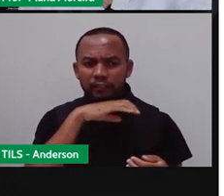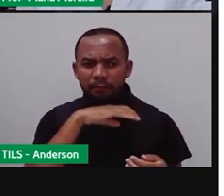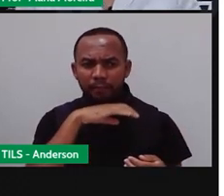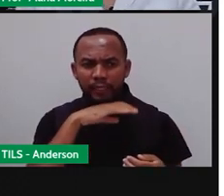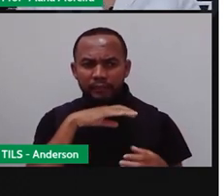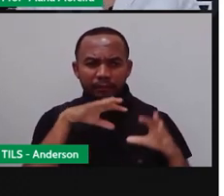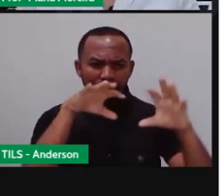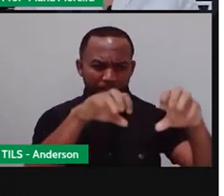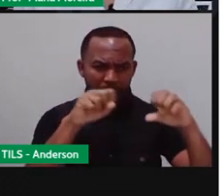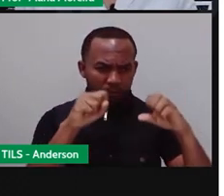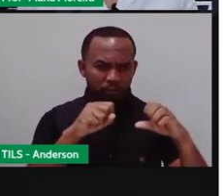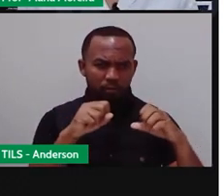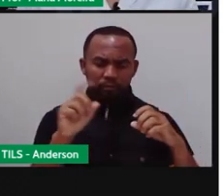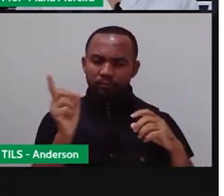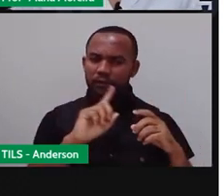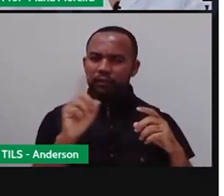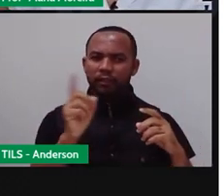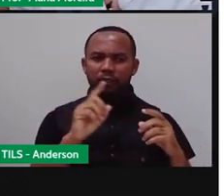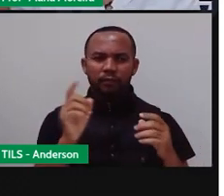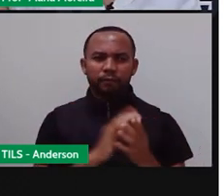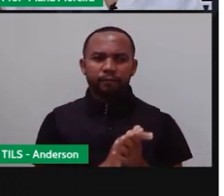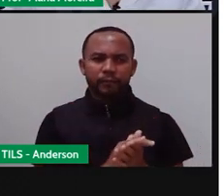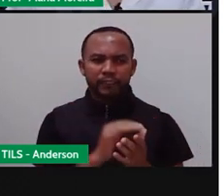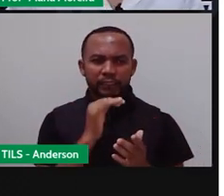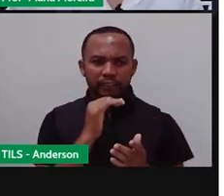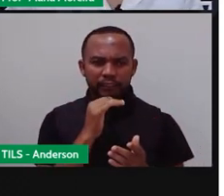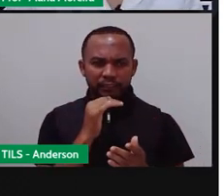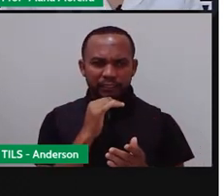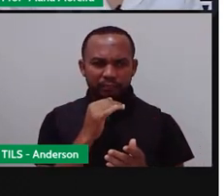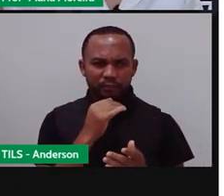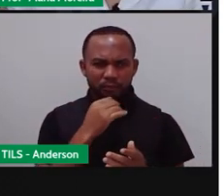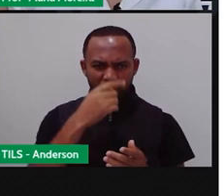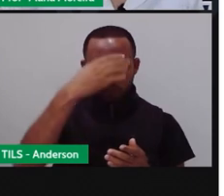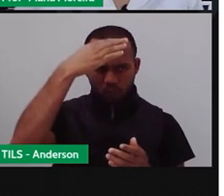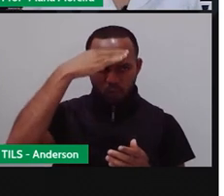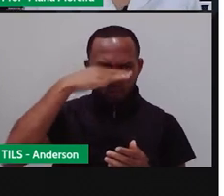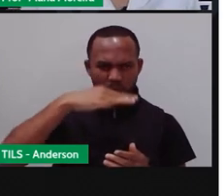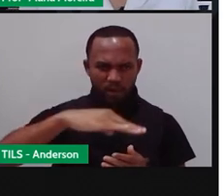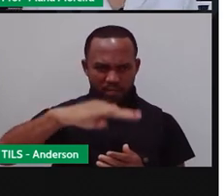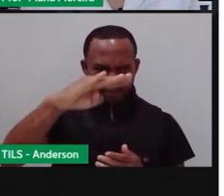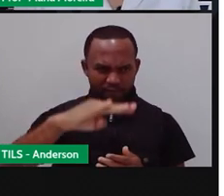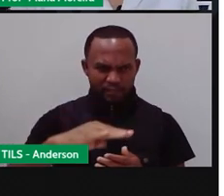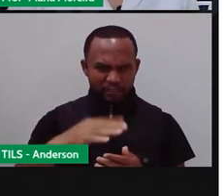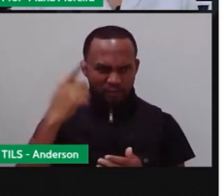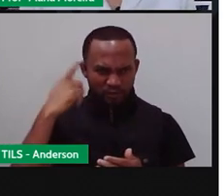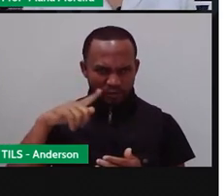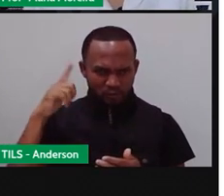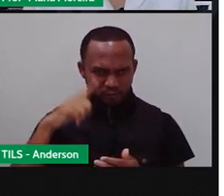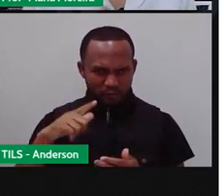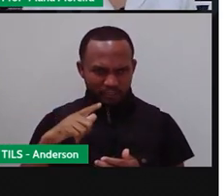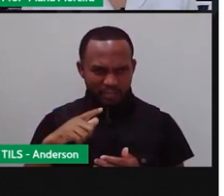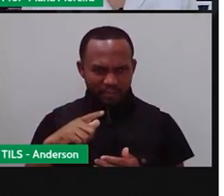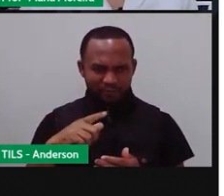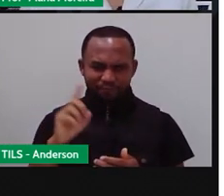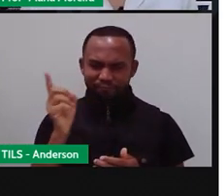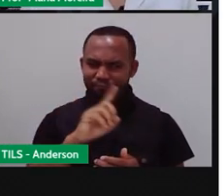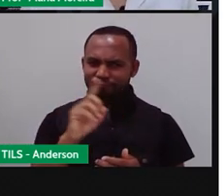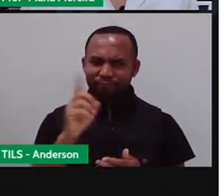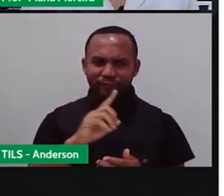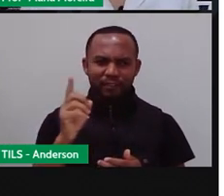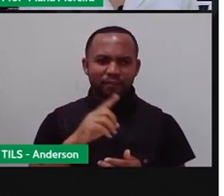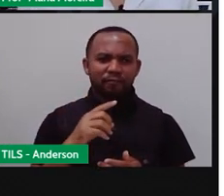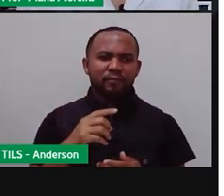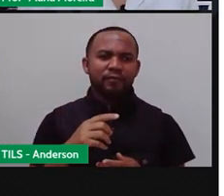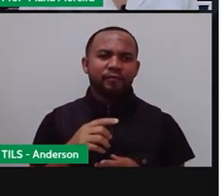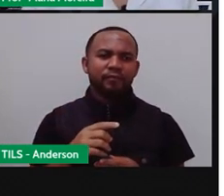Porque para e pensa, né? A gente vai domesticar um elefante, vai botar no quintal de casa? Não. Os animais que foram domesticados,